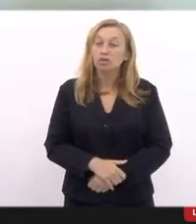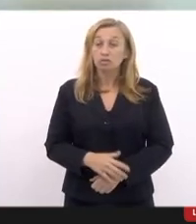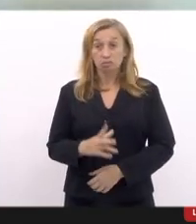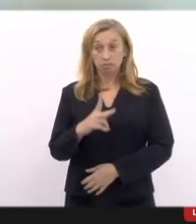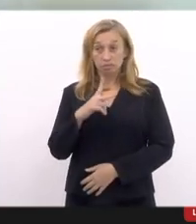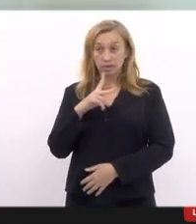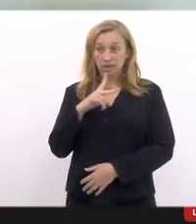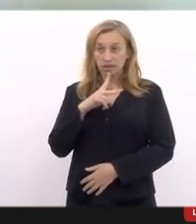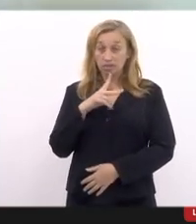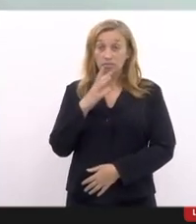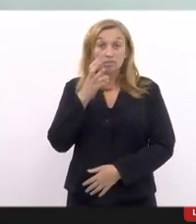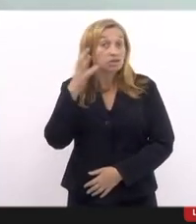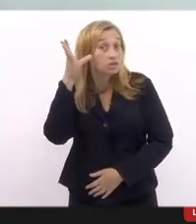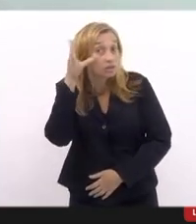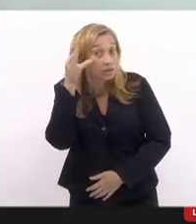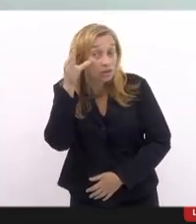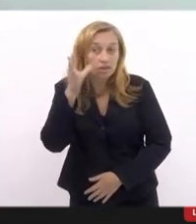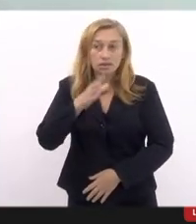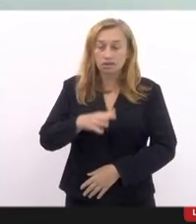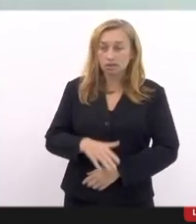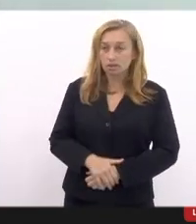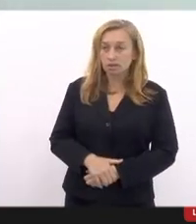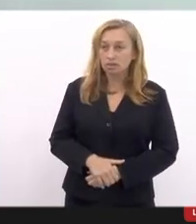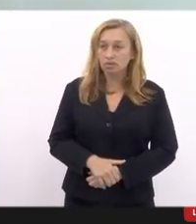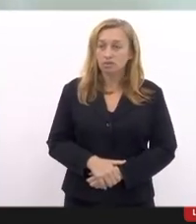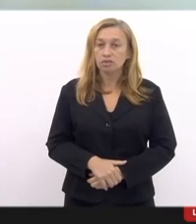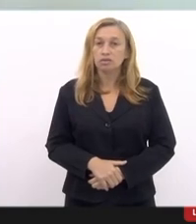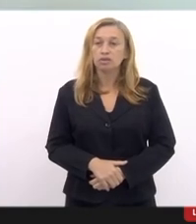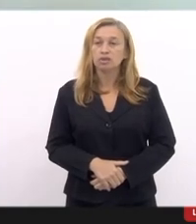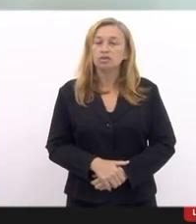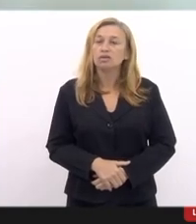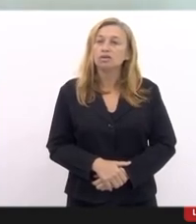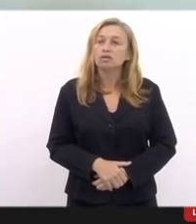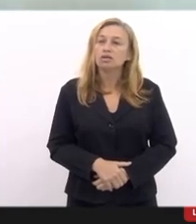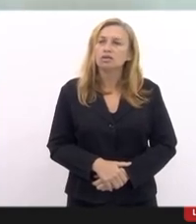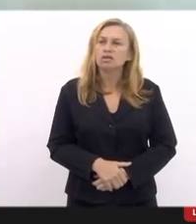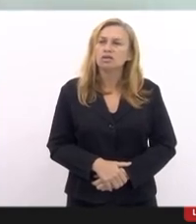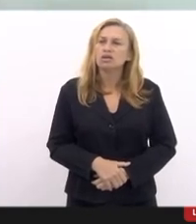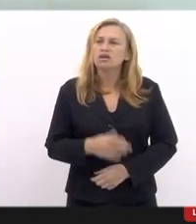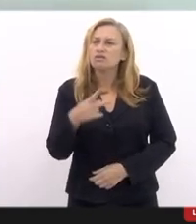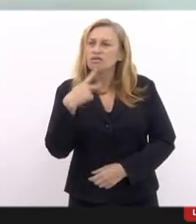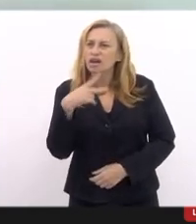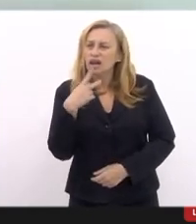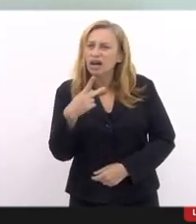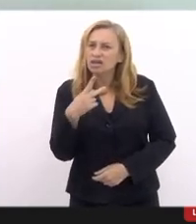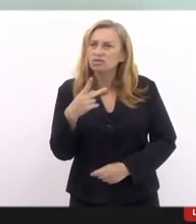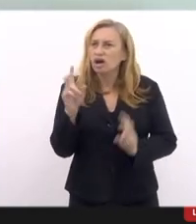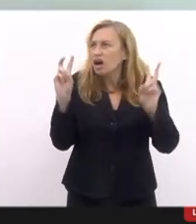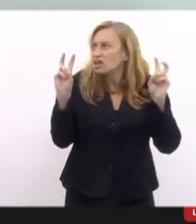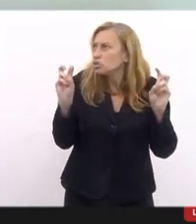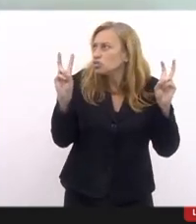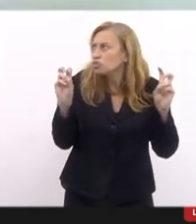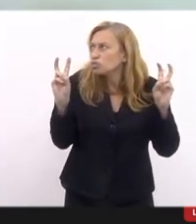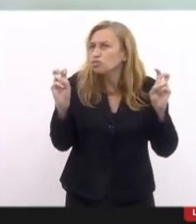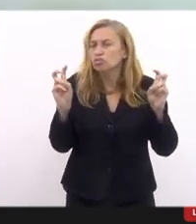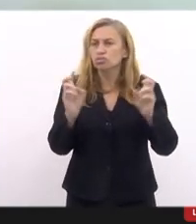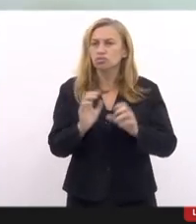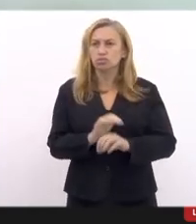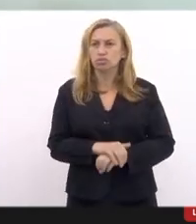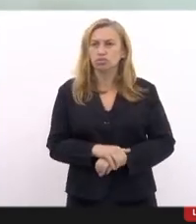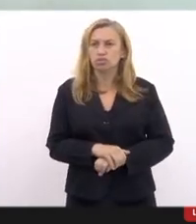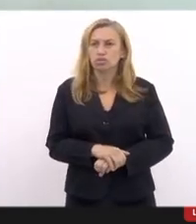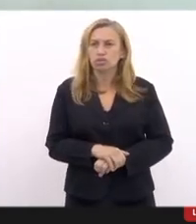particularmente achei muito interessante a disseminação. Foi-se falado assim, fatos que envolviam